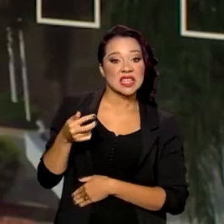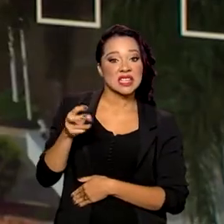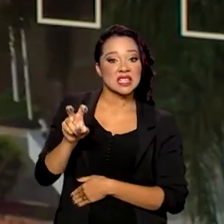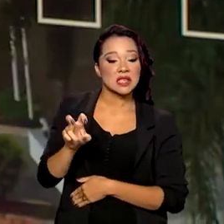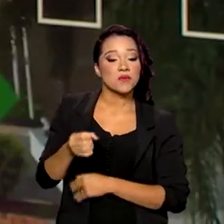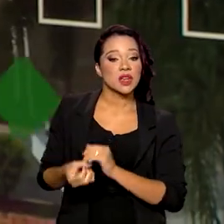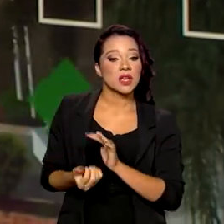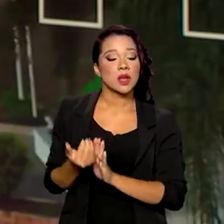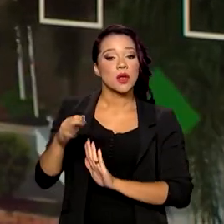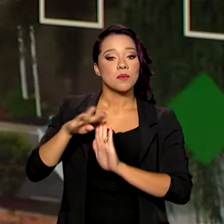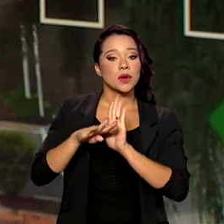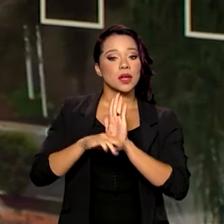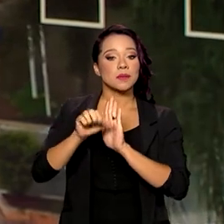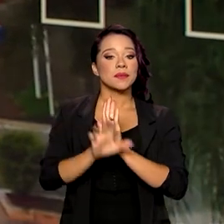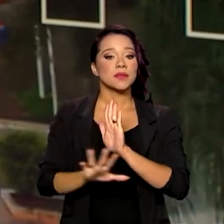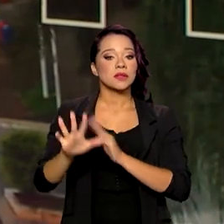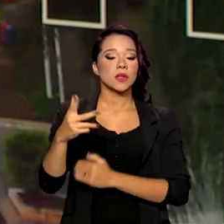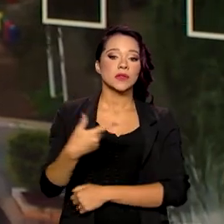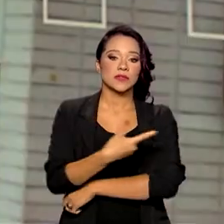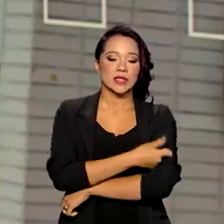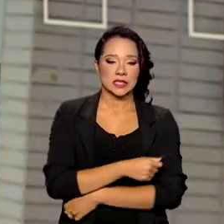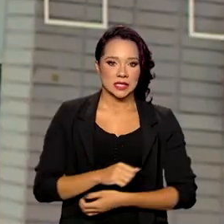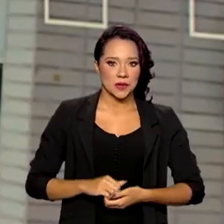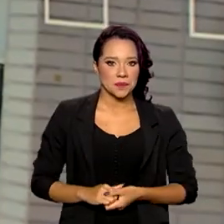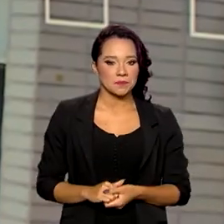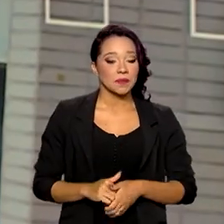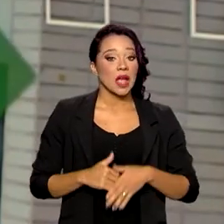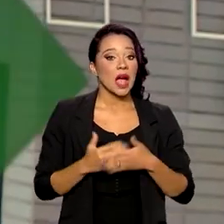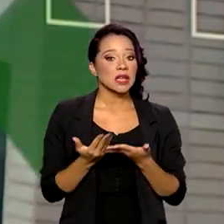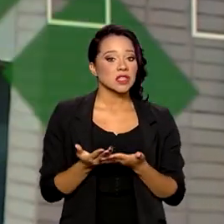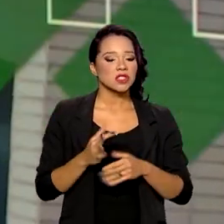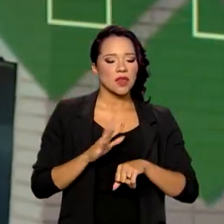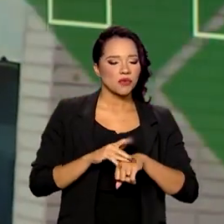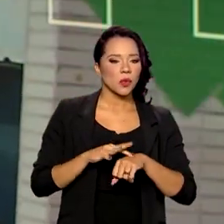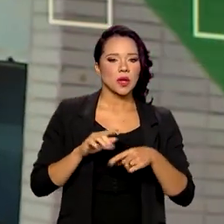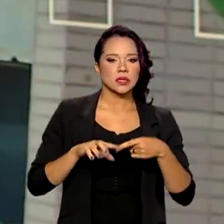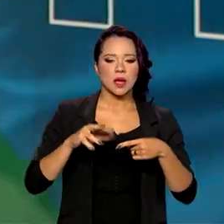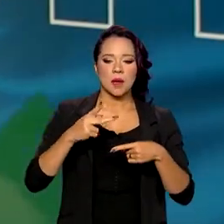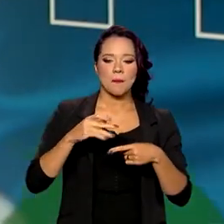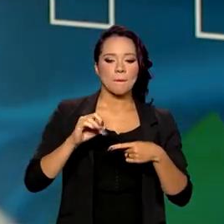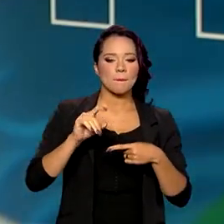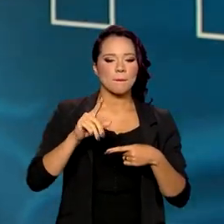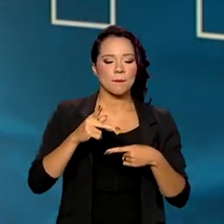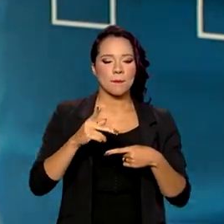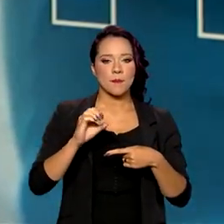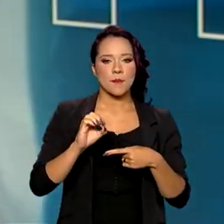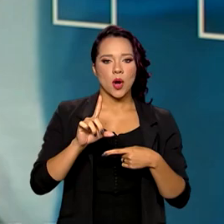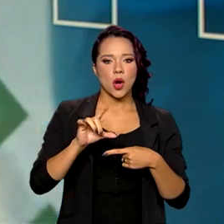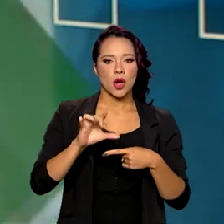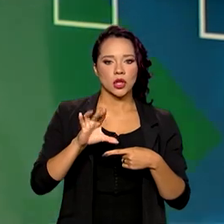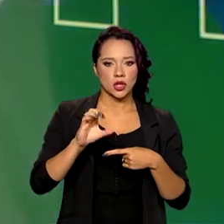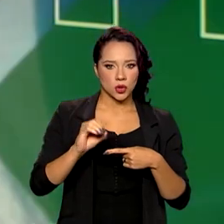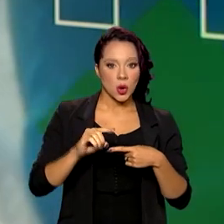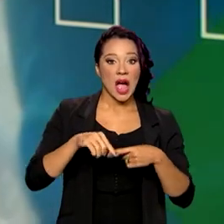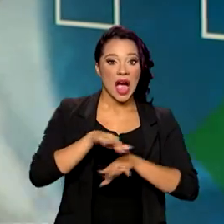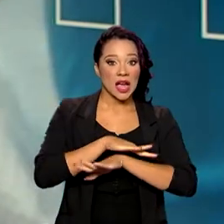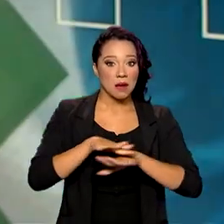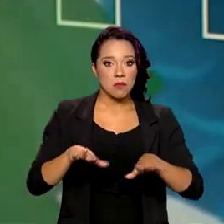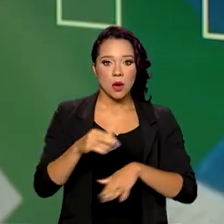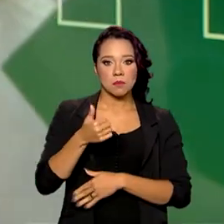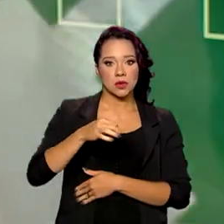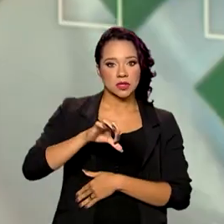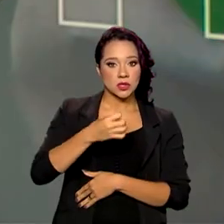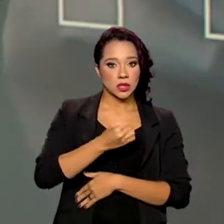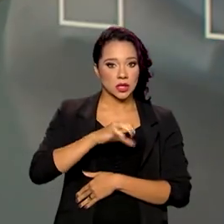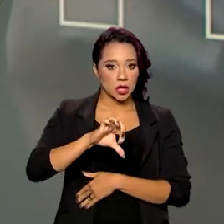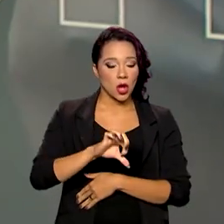o Programa Nacional de Imunização. Nós erradicamos a polimielite em 1989, mas